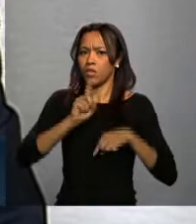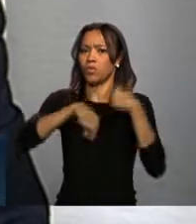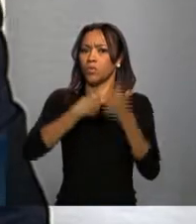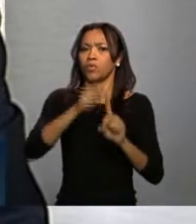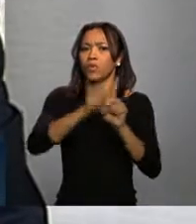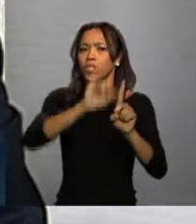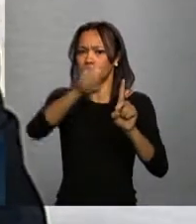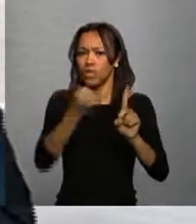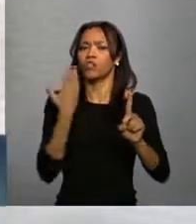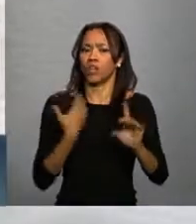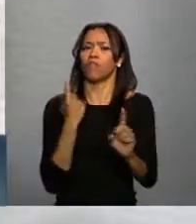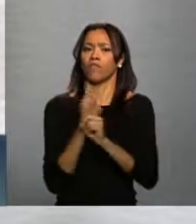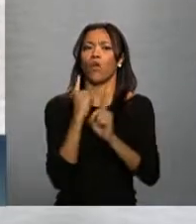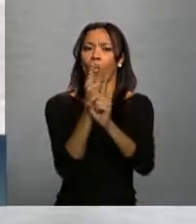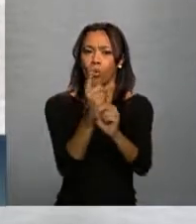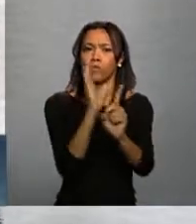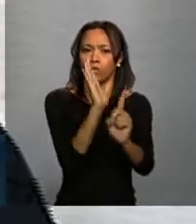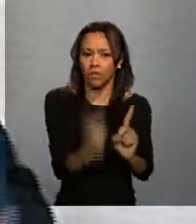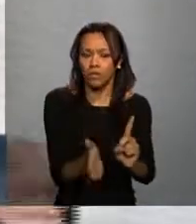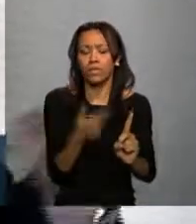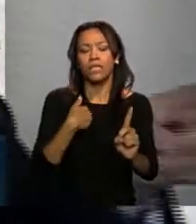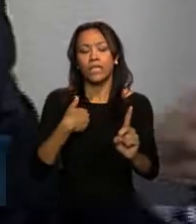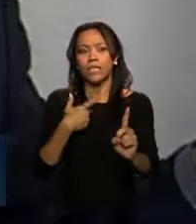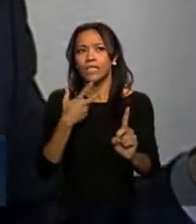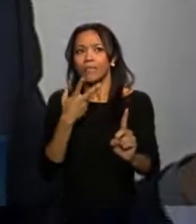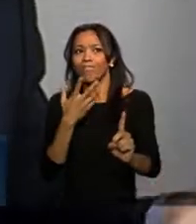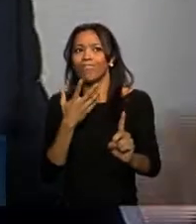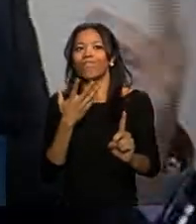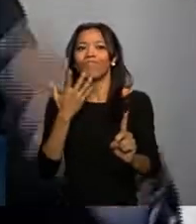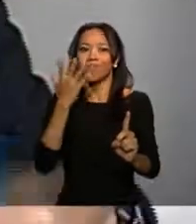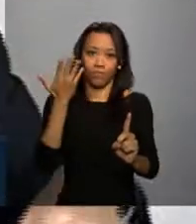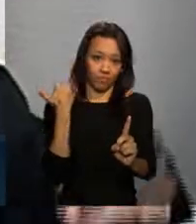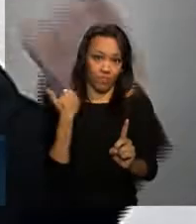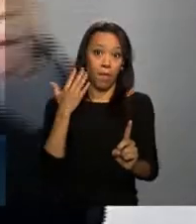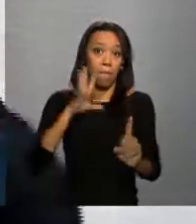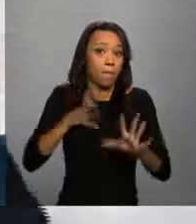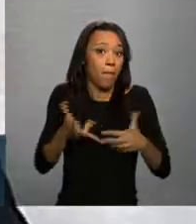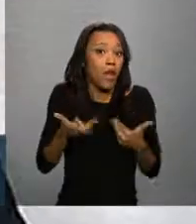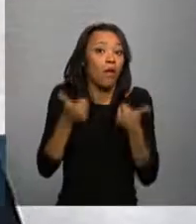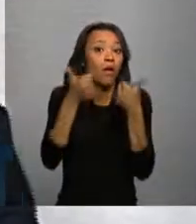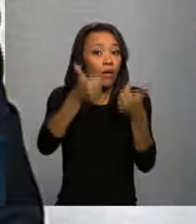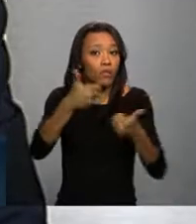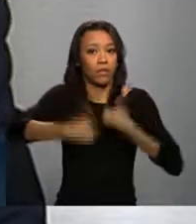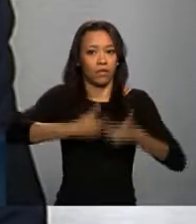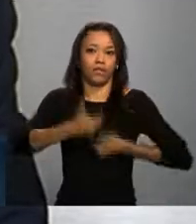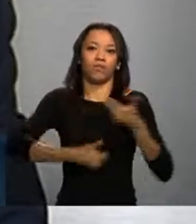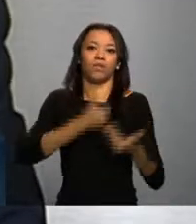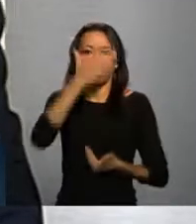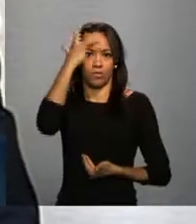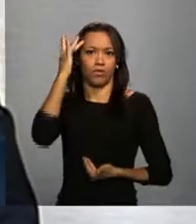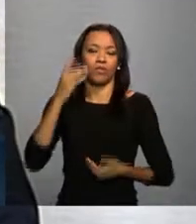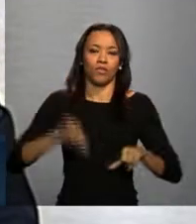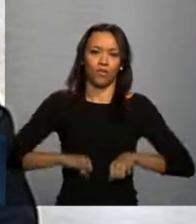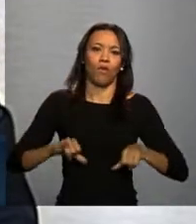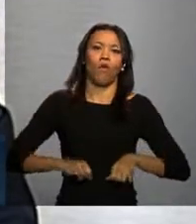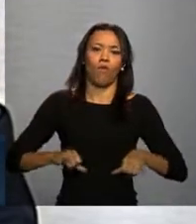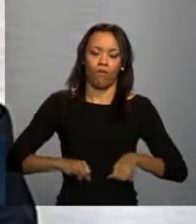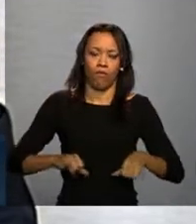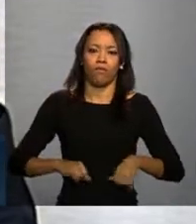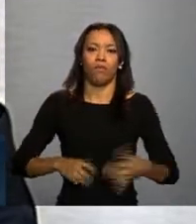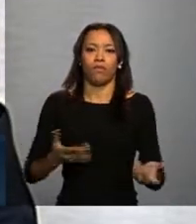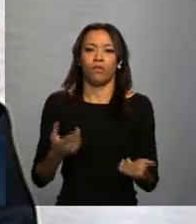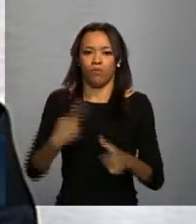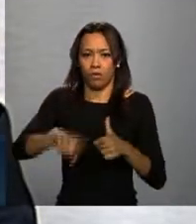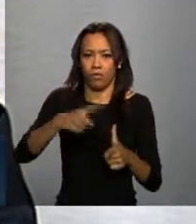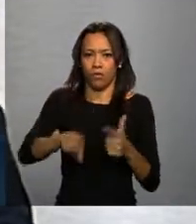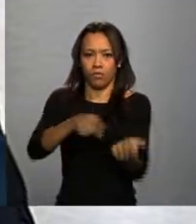conseguirem reconhecer que alguma coisa que foi feita que já melhora o atendimento. é muito legal. E acho que